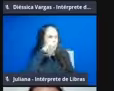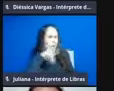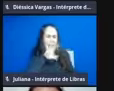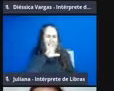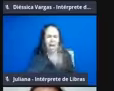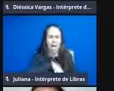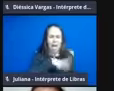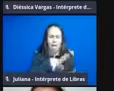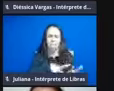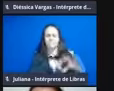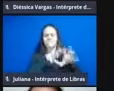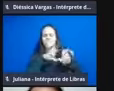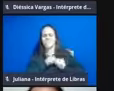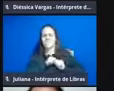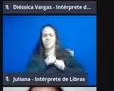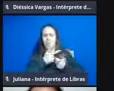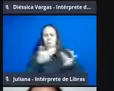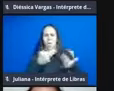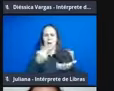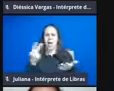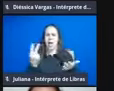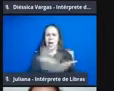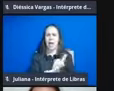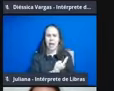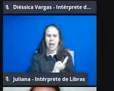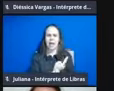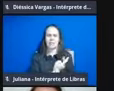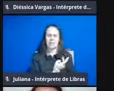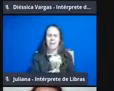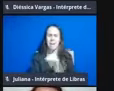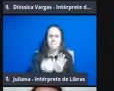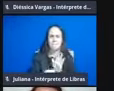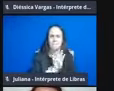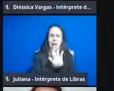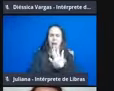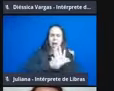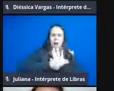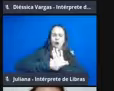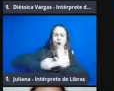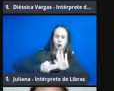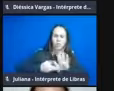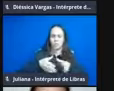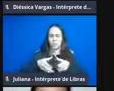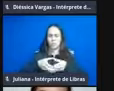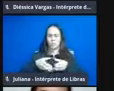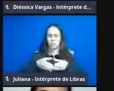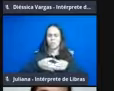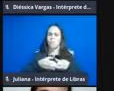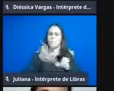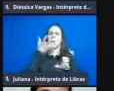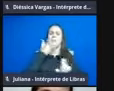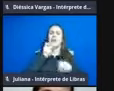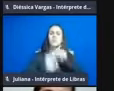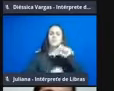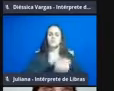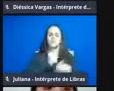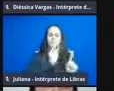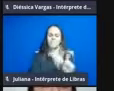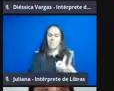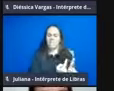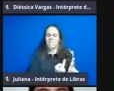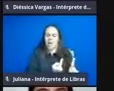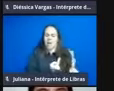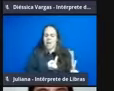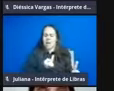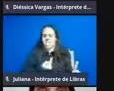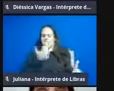errôneas, né, ou estereotipadas sobre esse grupo, e a criança vai se afastando, às vezes, e até perdendo a curiosidade, né,